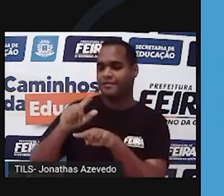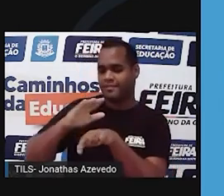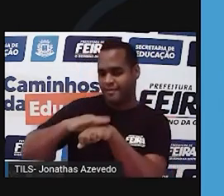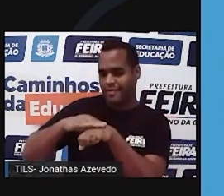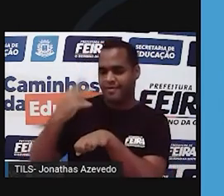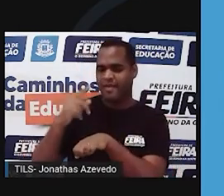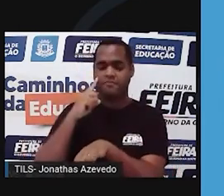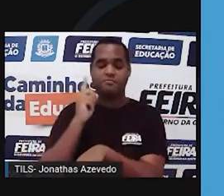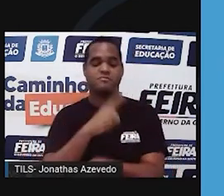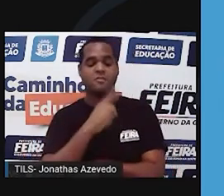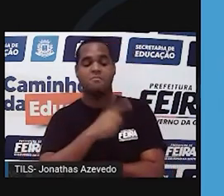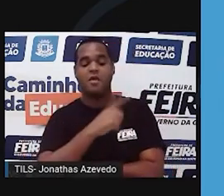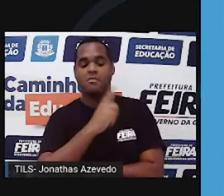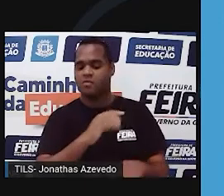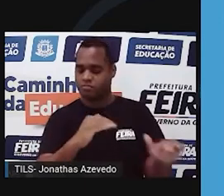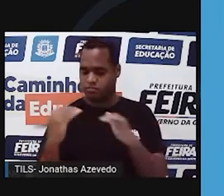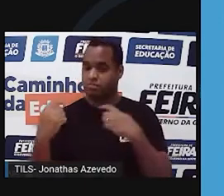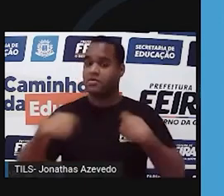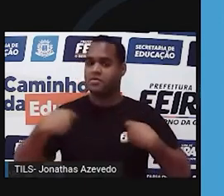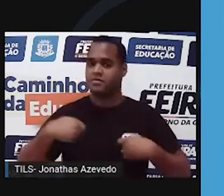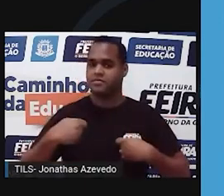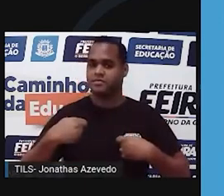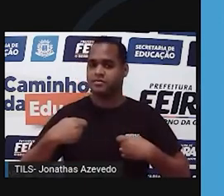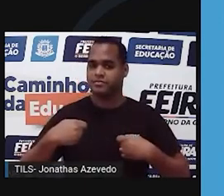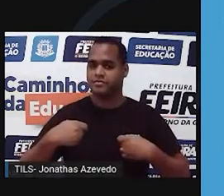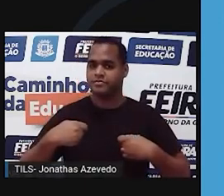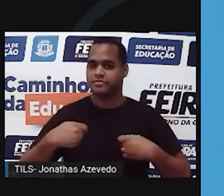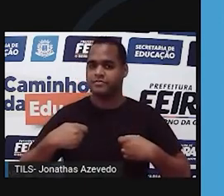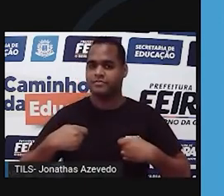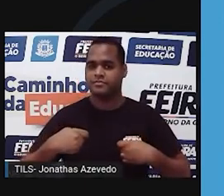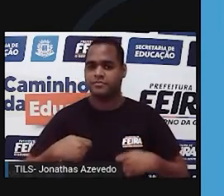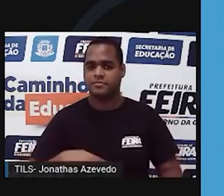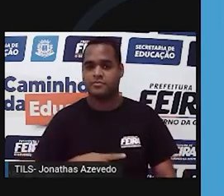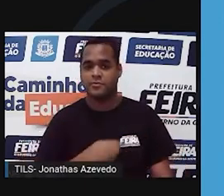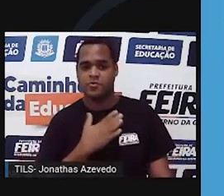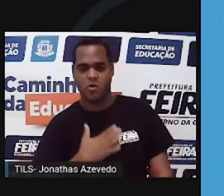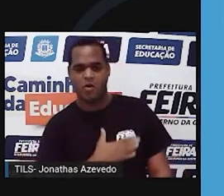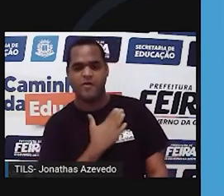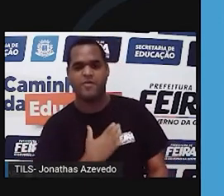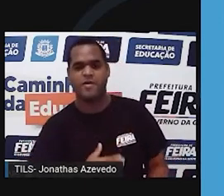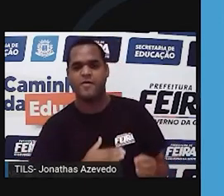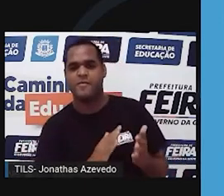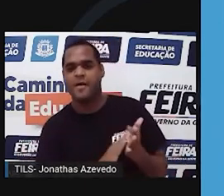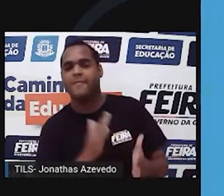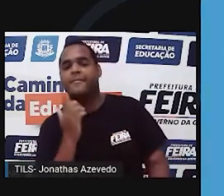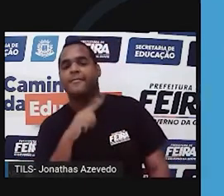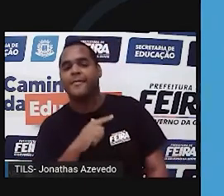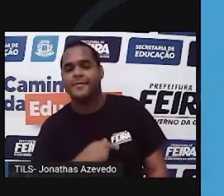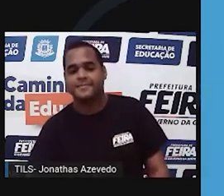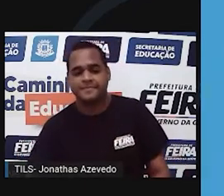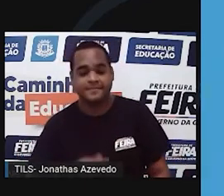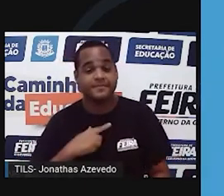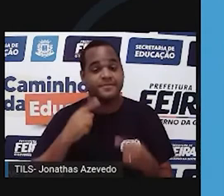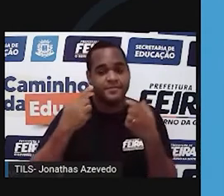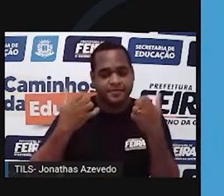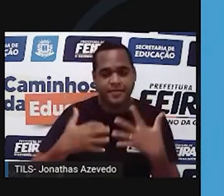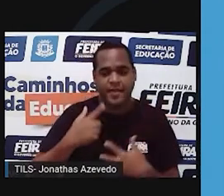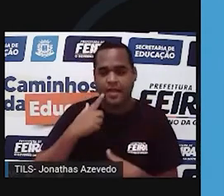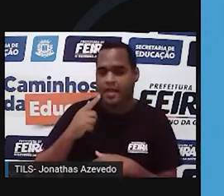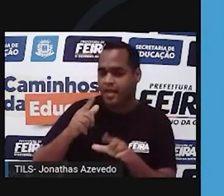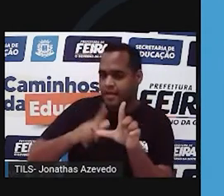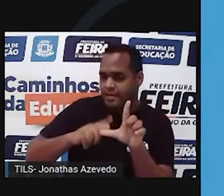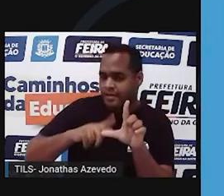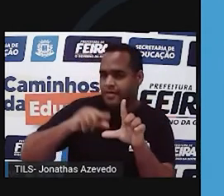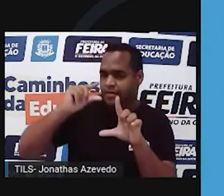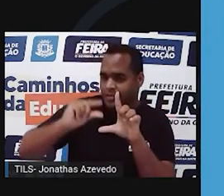que vai mandar vai ser do jeito dele e é isso aí. Bem, bem, me ama. Quem gostou, paciência? Sempre que um alelo for representado pela letra minúscula,